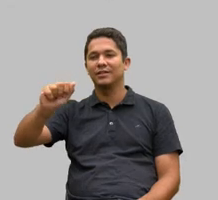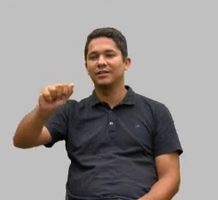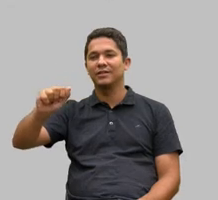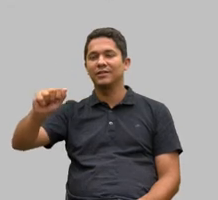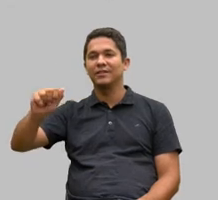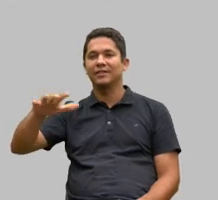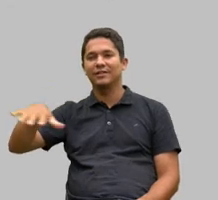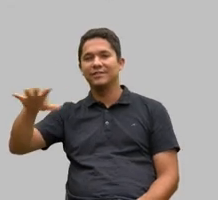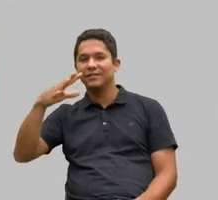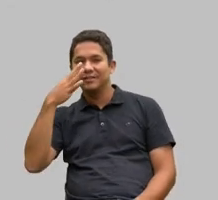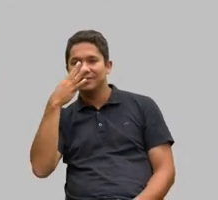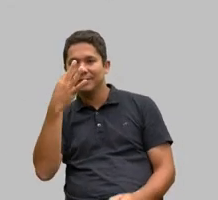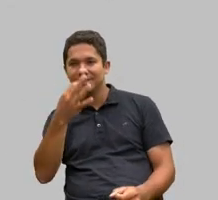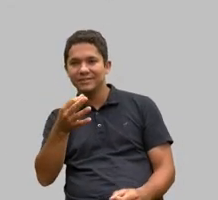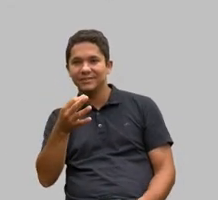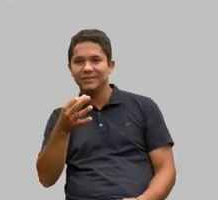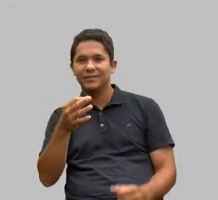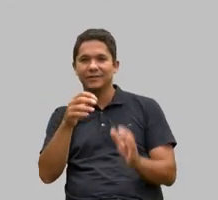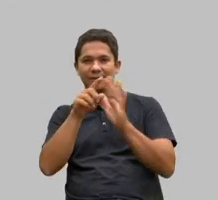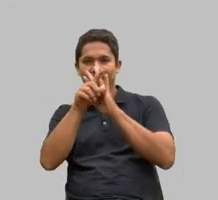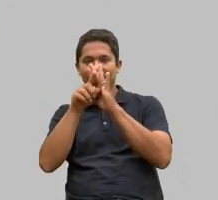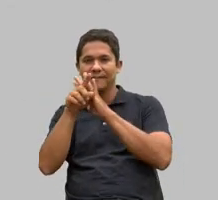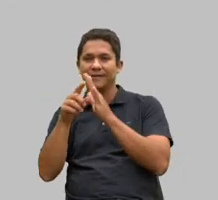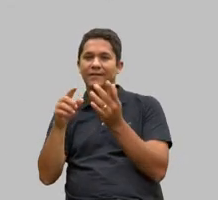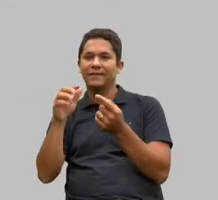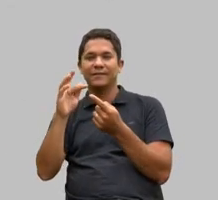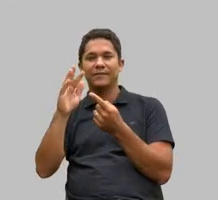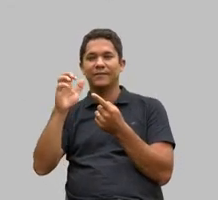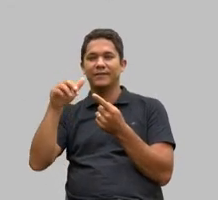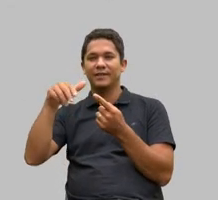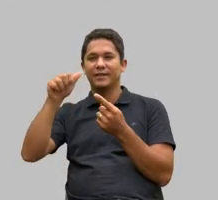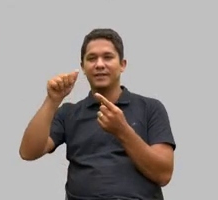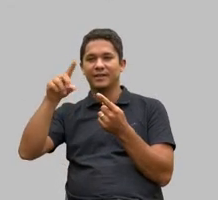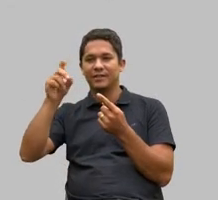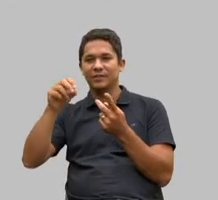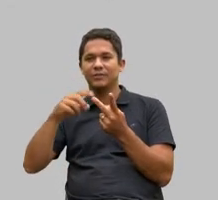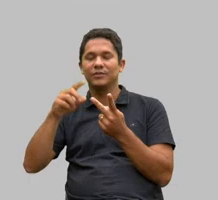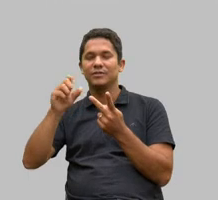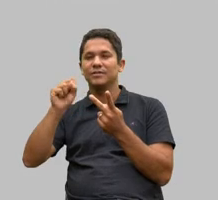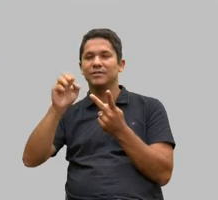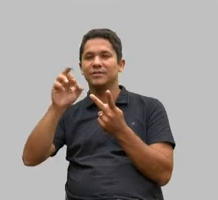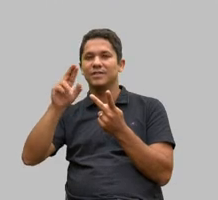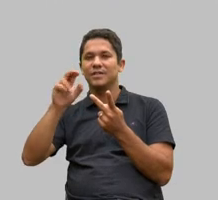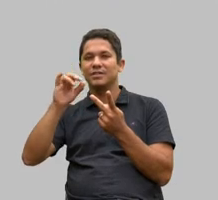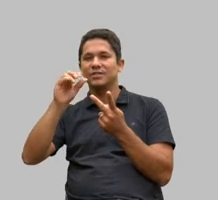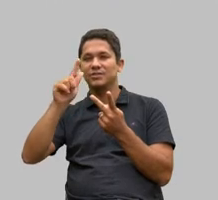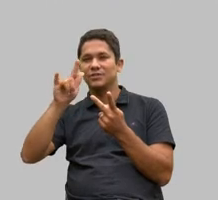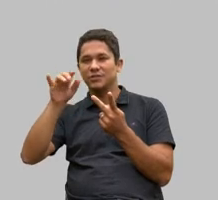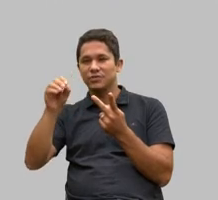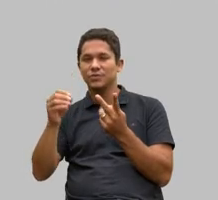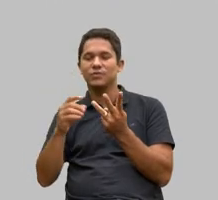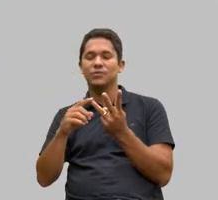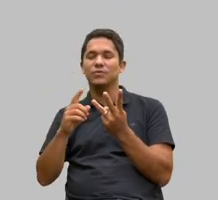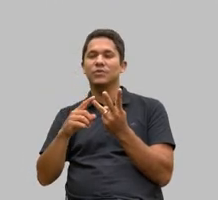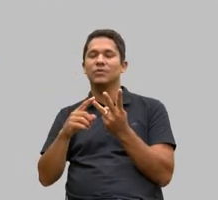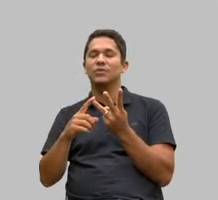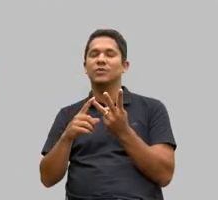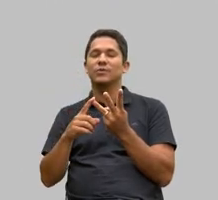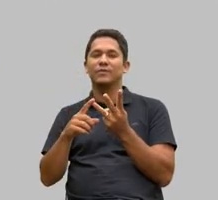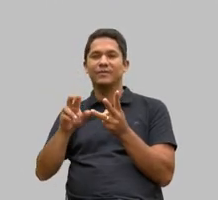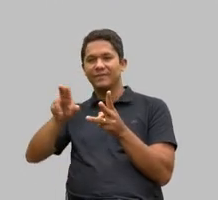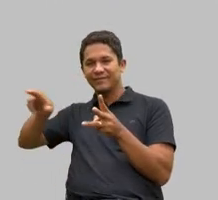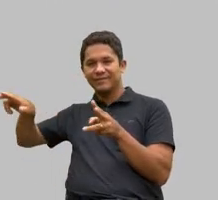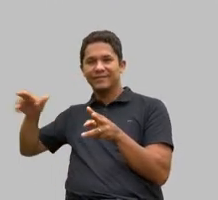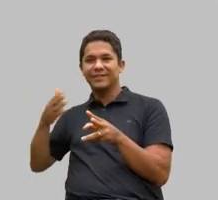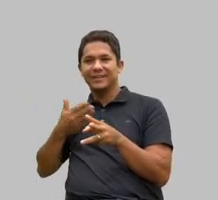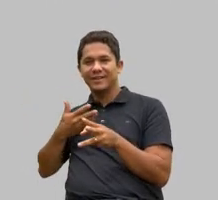Vinícius Vidal quer dizer um pessoal lá da nossa região amigos lá com certeza do